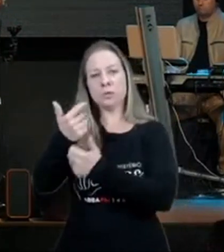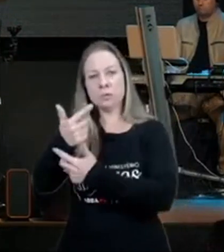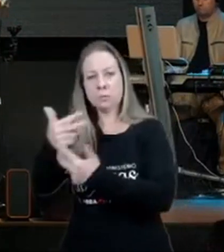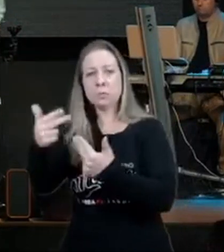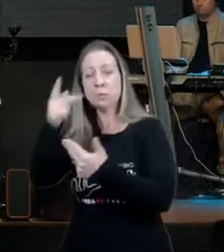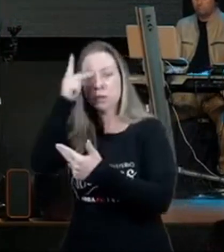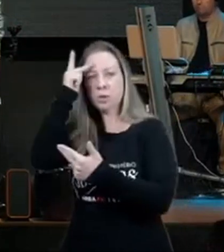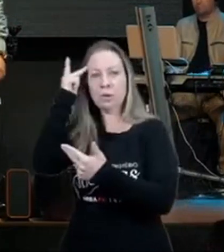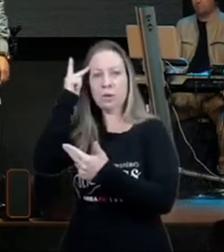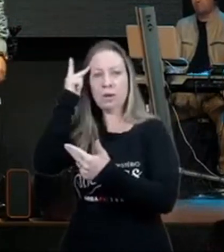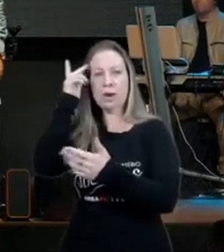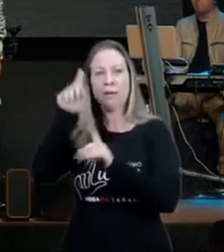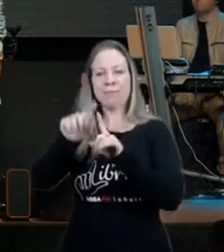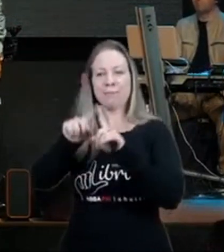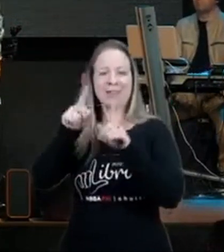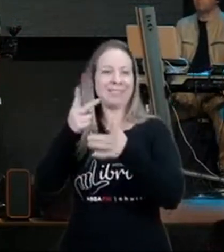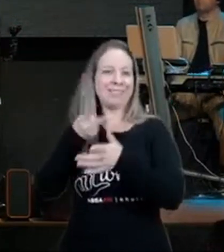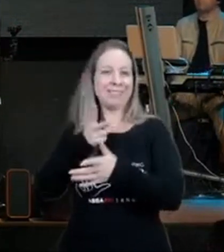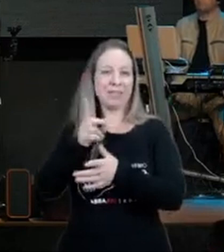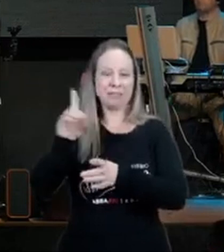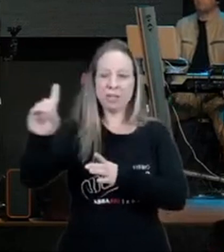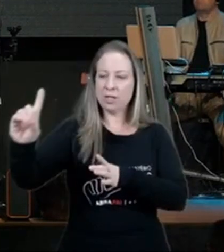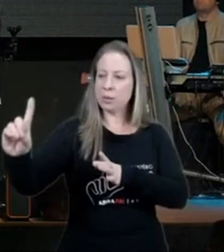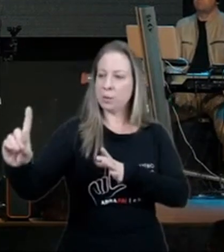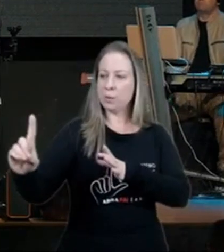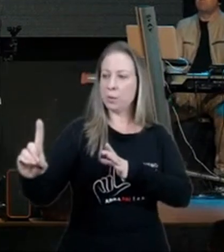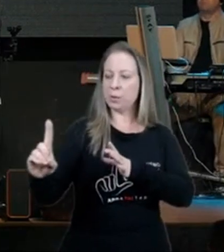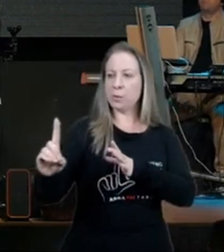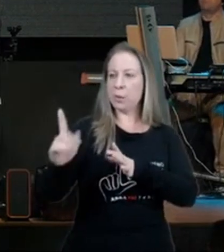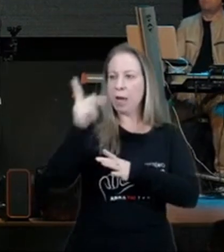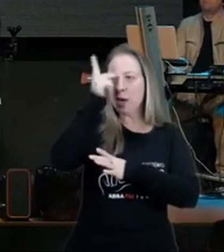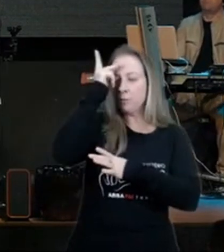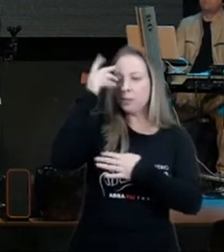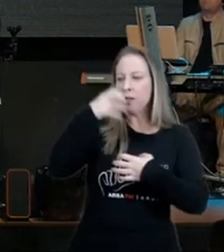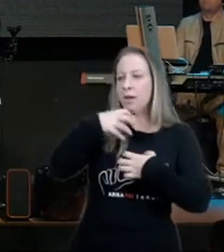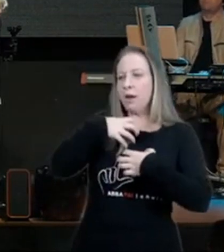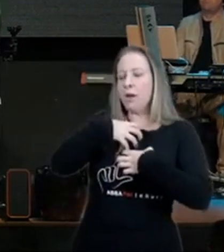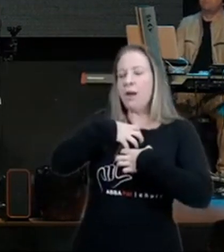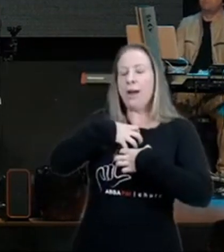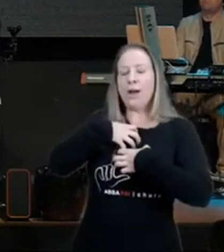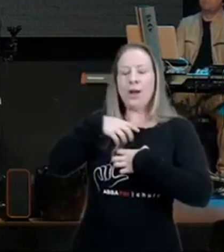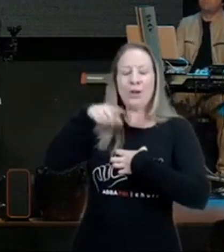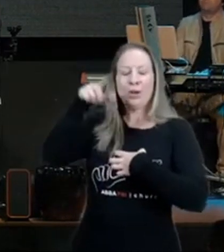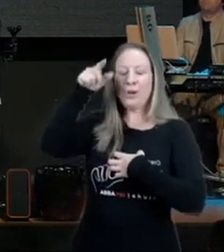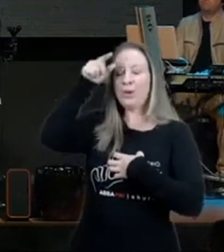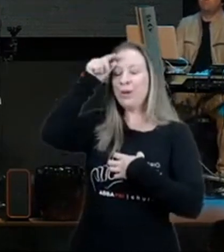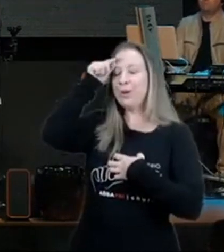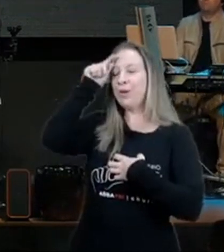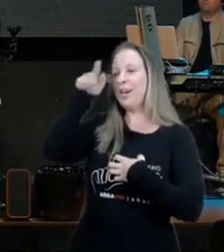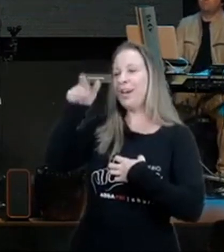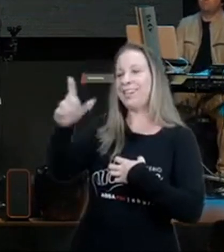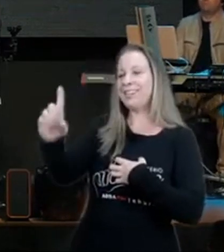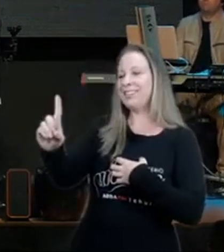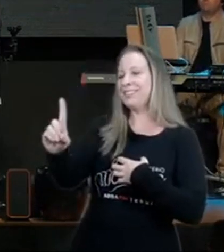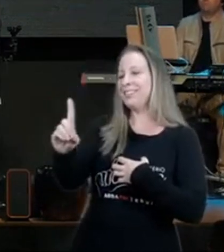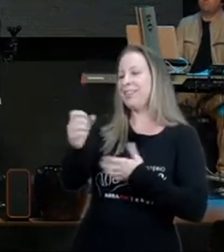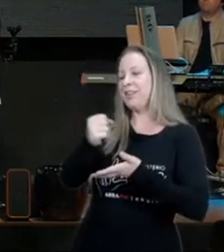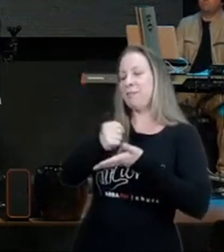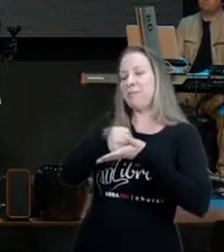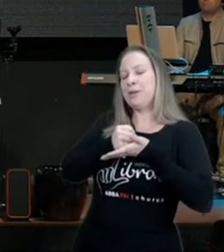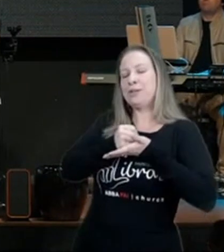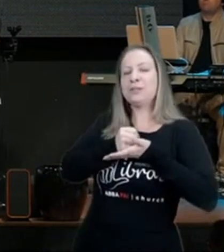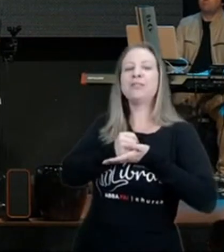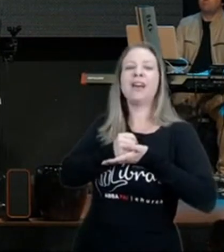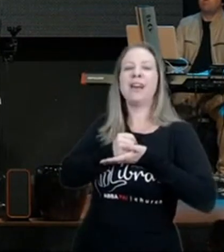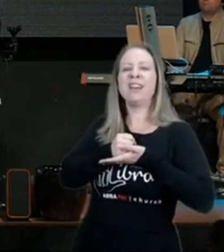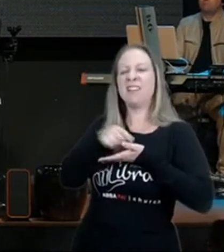era bom ter perto, quando ele chegava, as pessoas diziam, Tito chegou, Tito falava